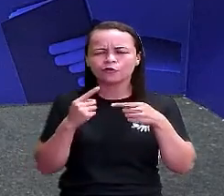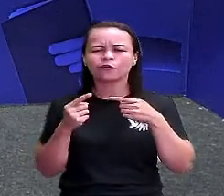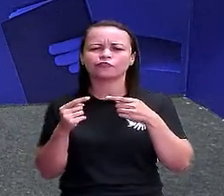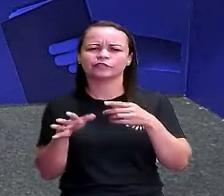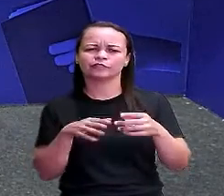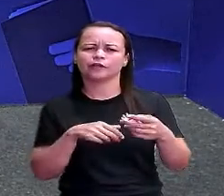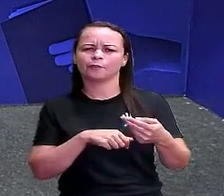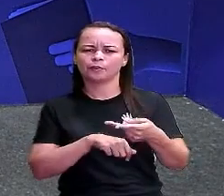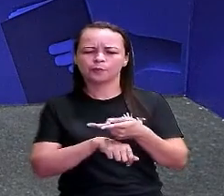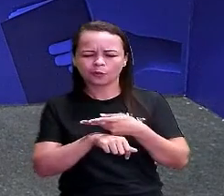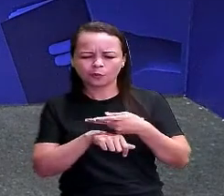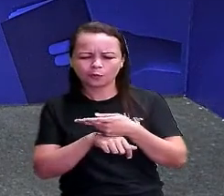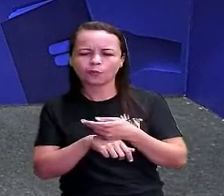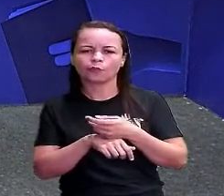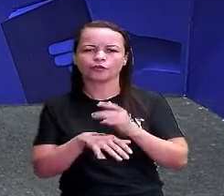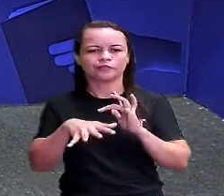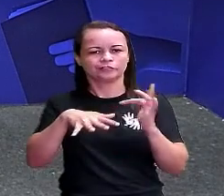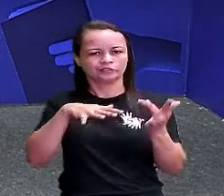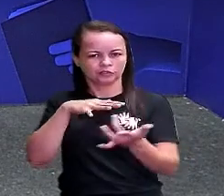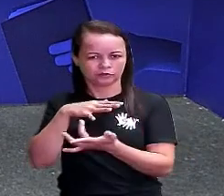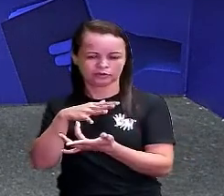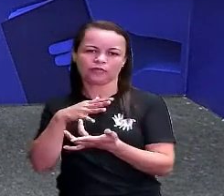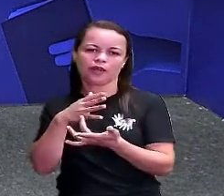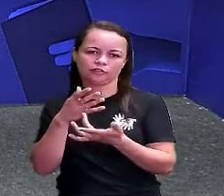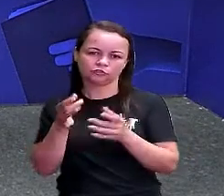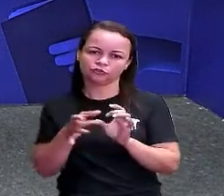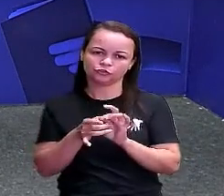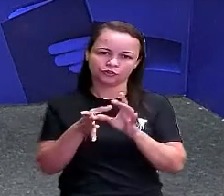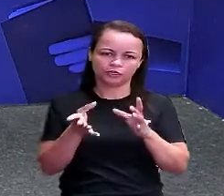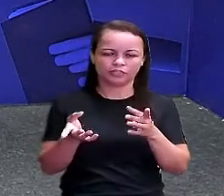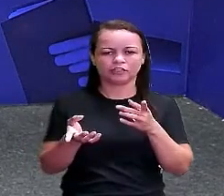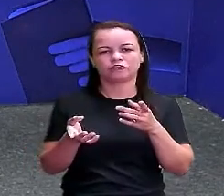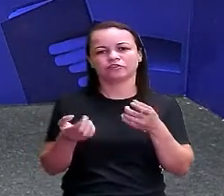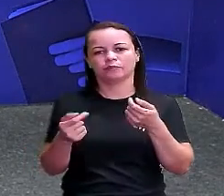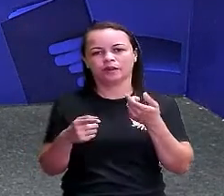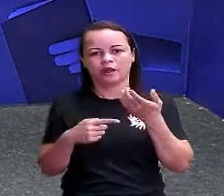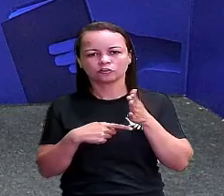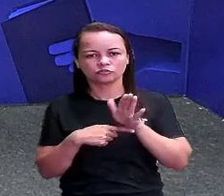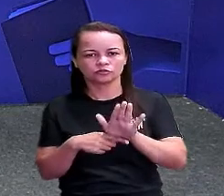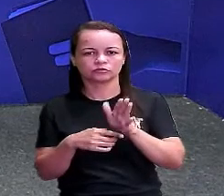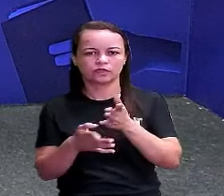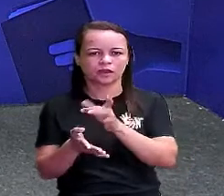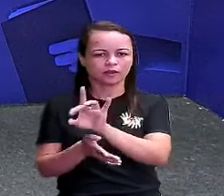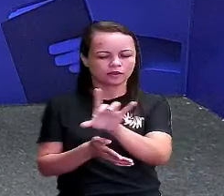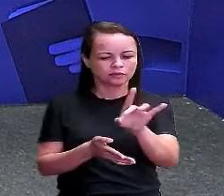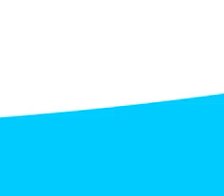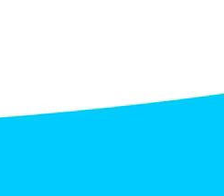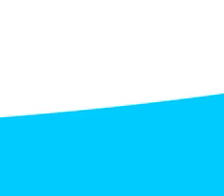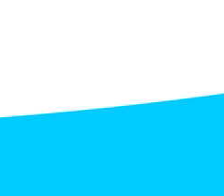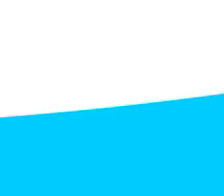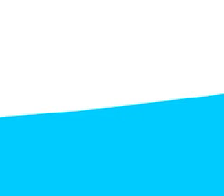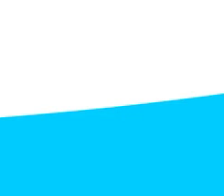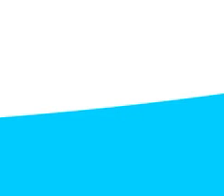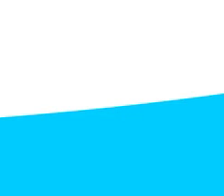podem me procurar nas redes sociais que eu estou disponível para tirar todas as suas dúvidas. E até a próxima aula!